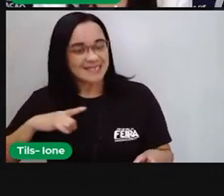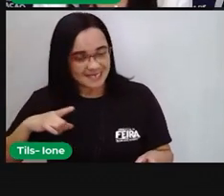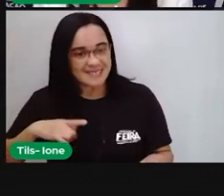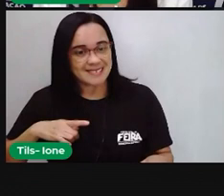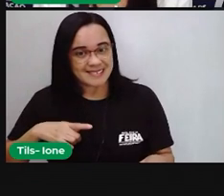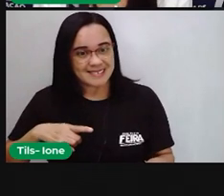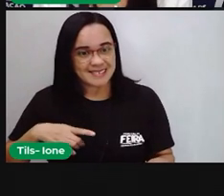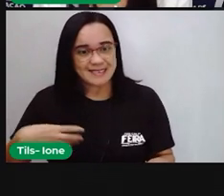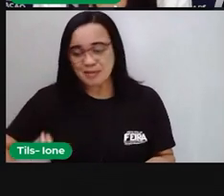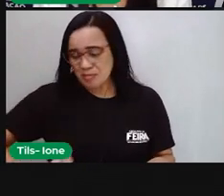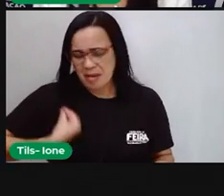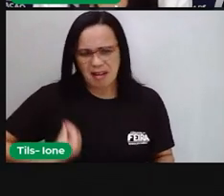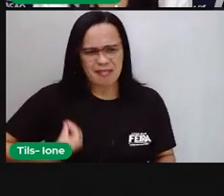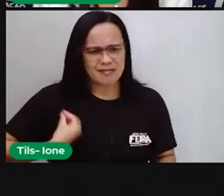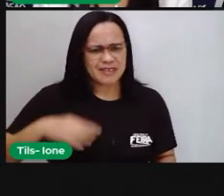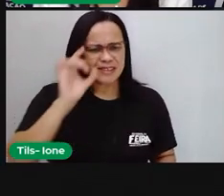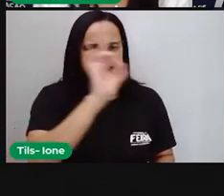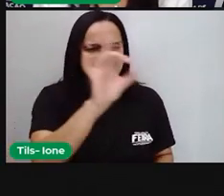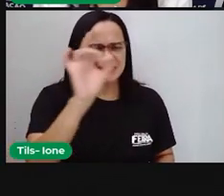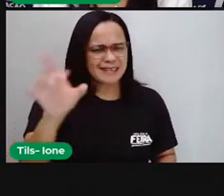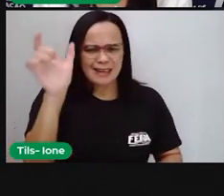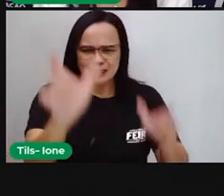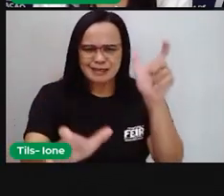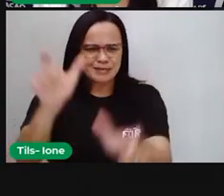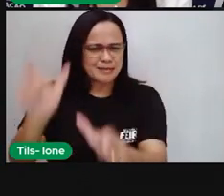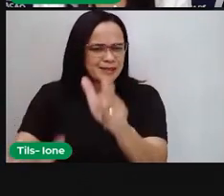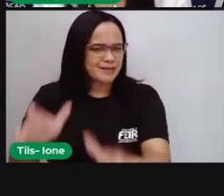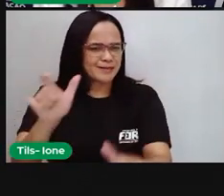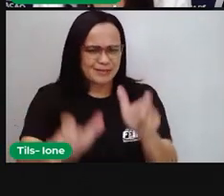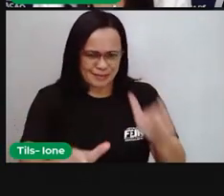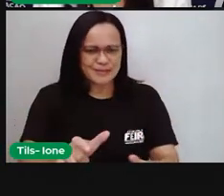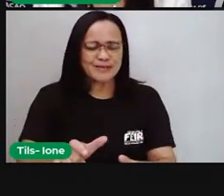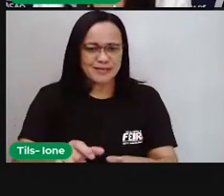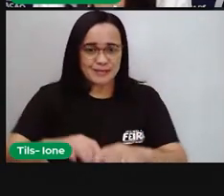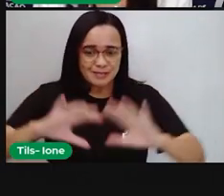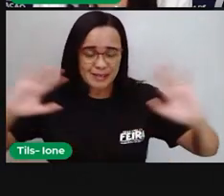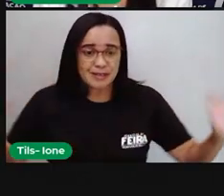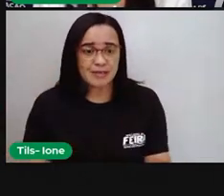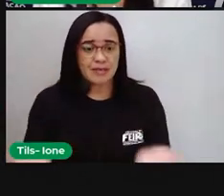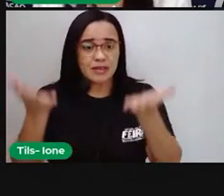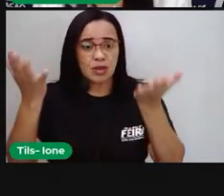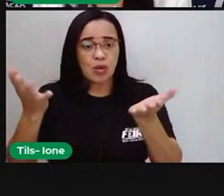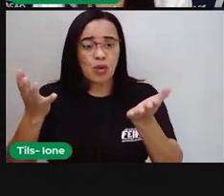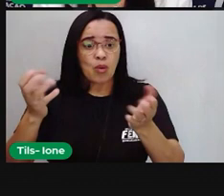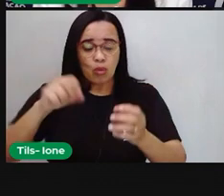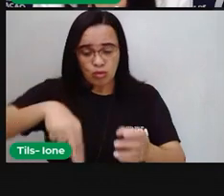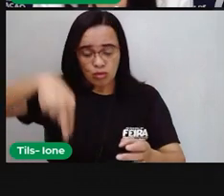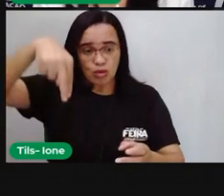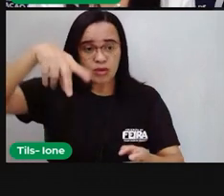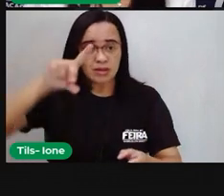vida de todas as pessoas. sempre que é sendo não só o nordeste, mas também o Brasil.